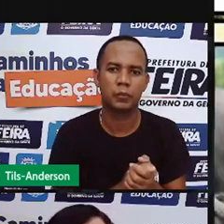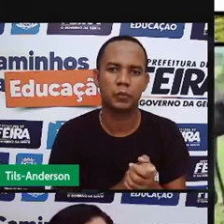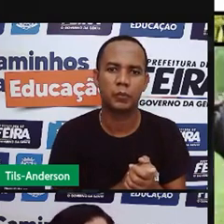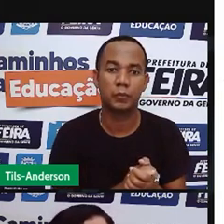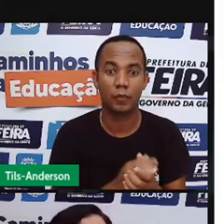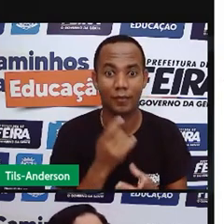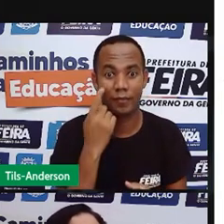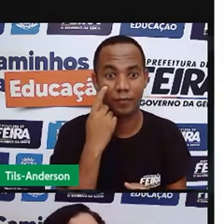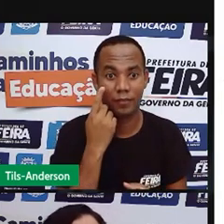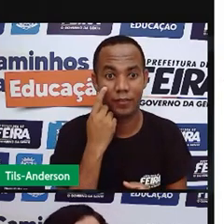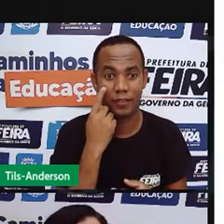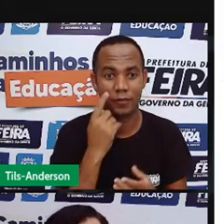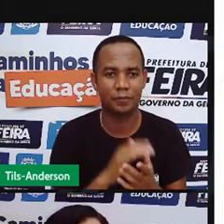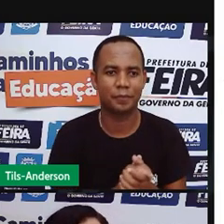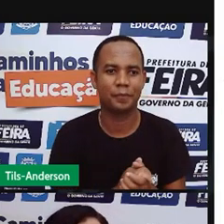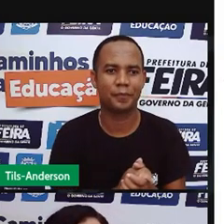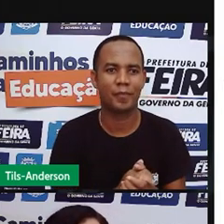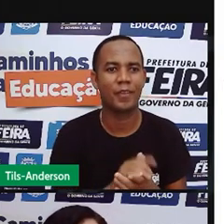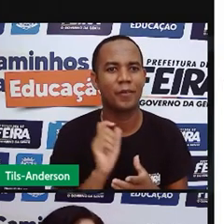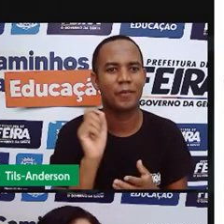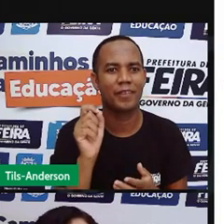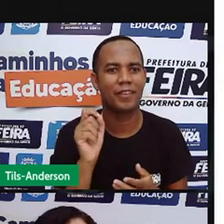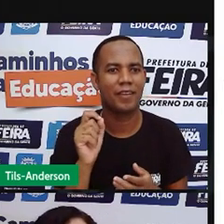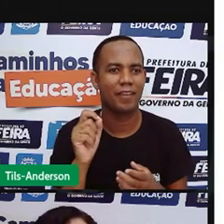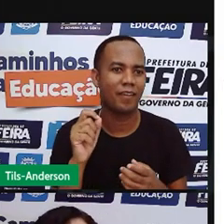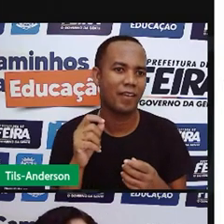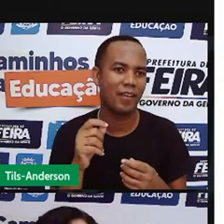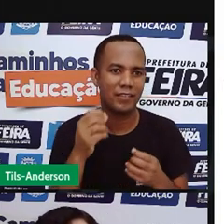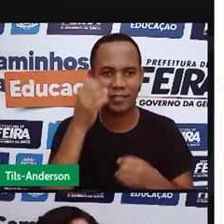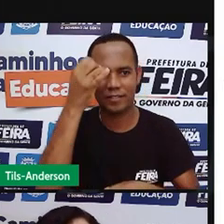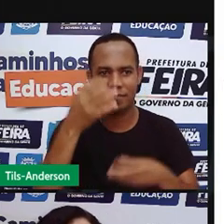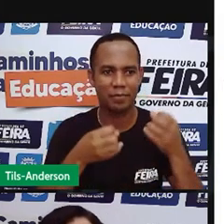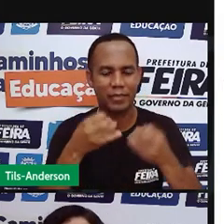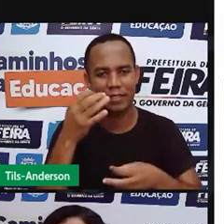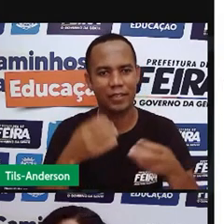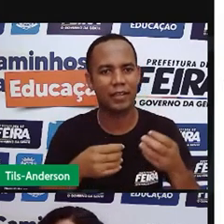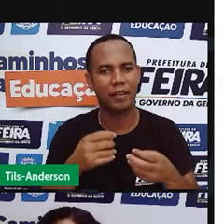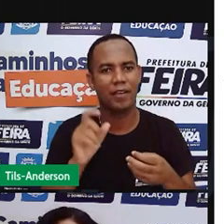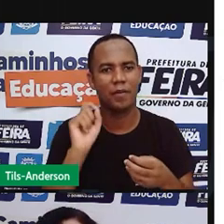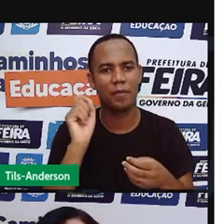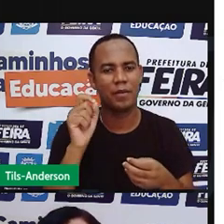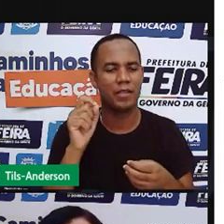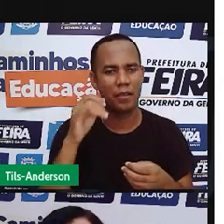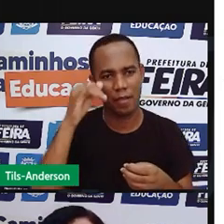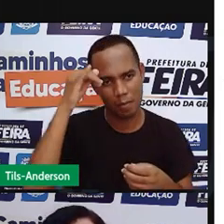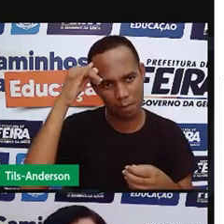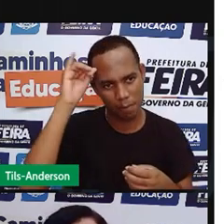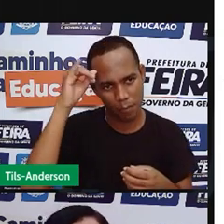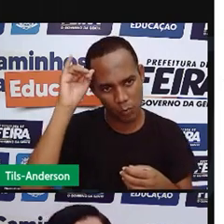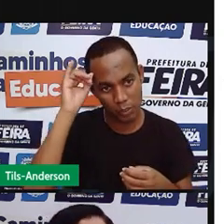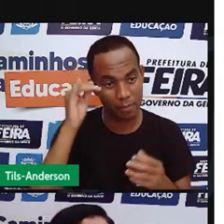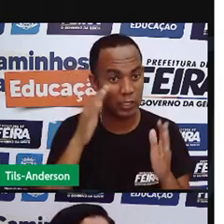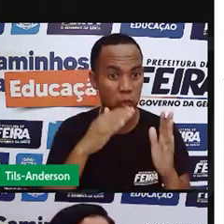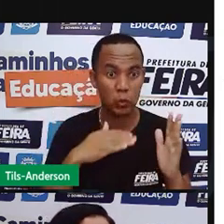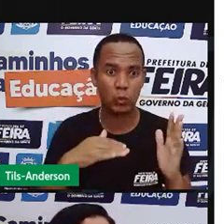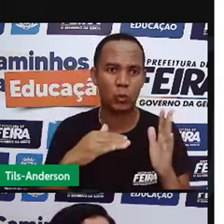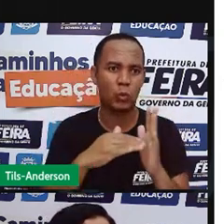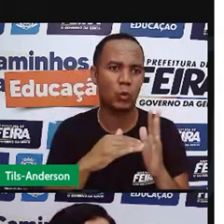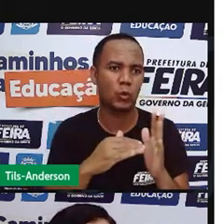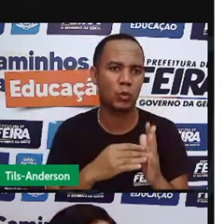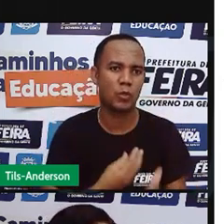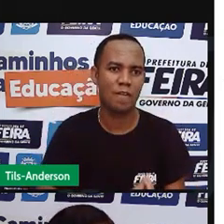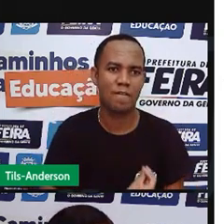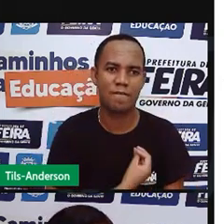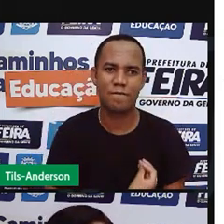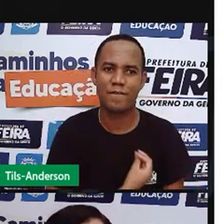Viu? Que quando a gente fala de gado, às vezes a gente só lembra da vaca. Mas todos esses animais que vivem